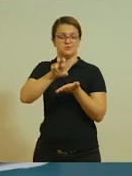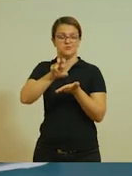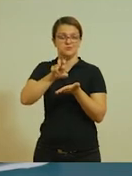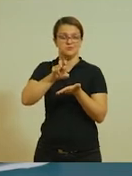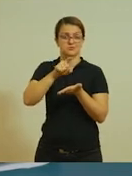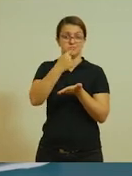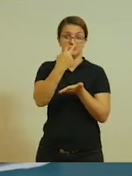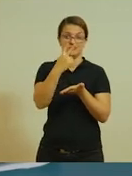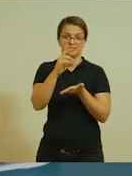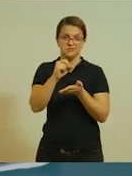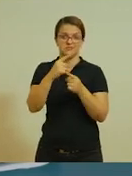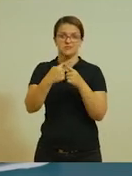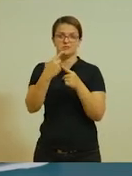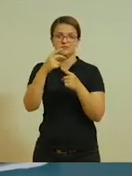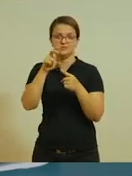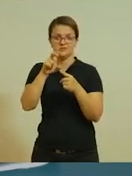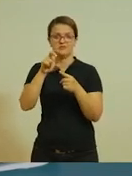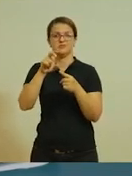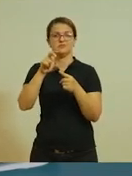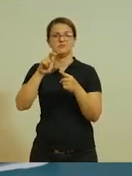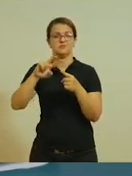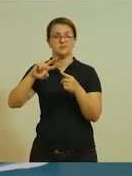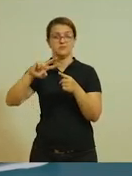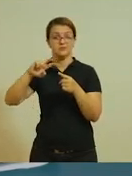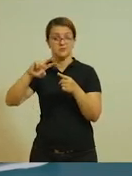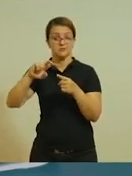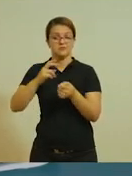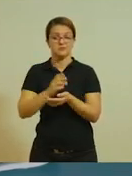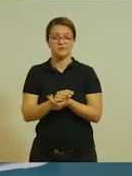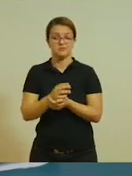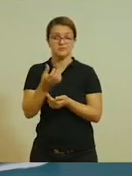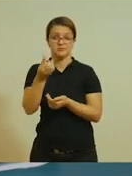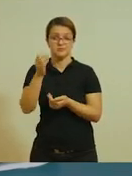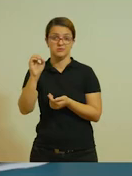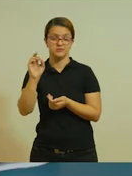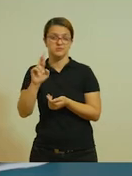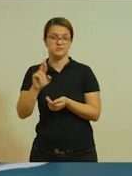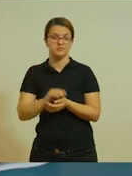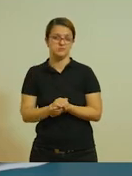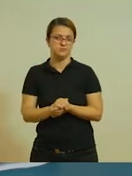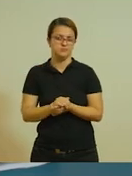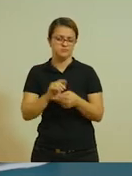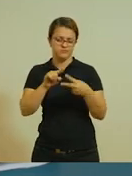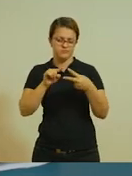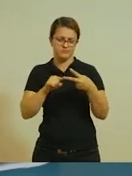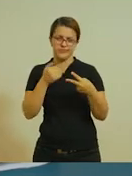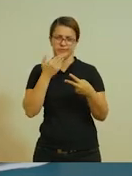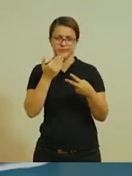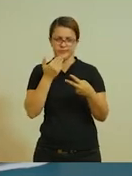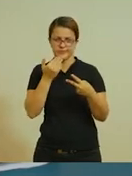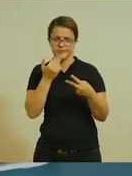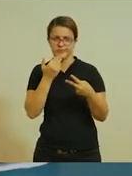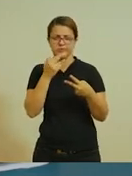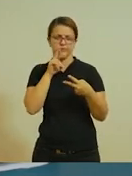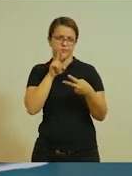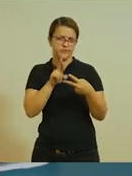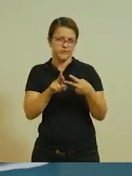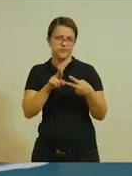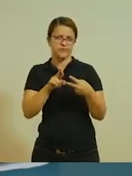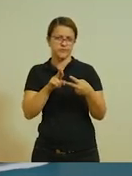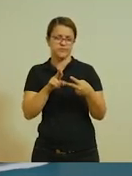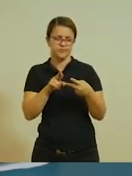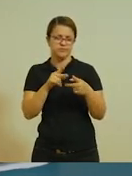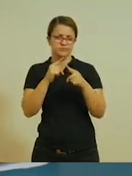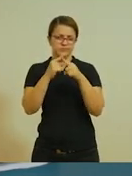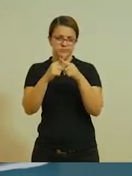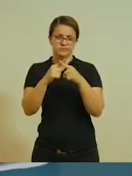Você vai chegar ao mesmo resultado. O que eu quero deixar definido aqui é a forma mais fácil de você resolver um problema,